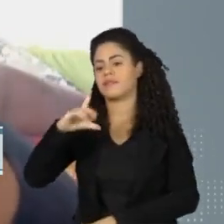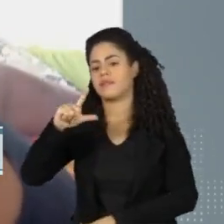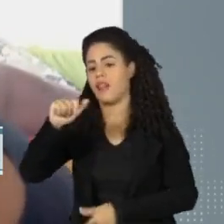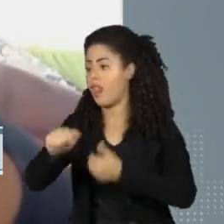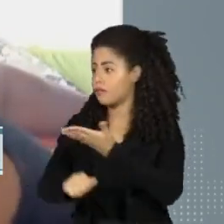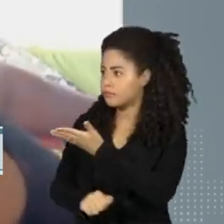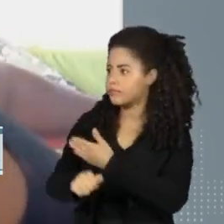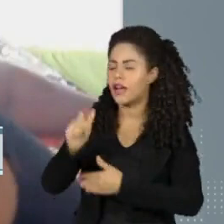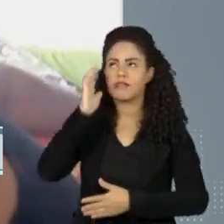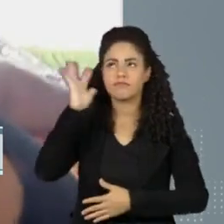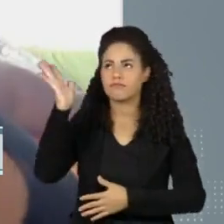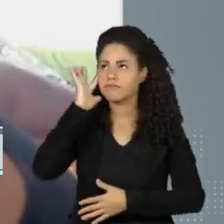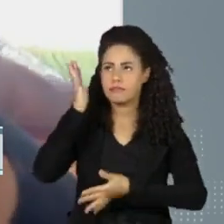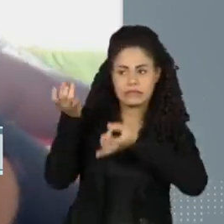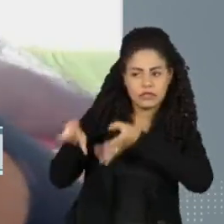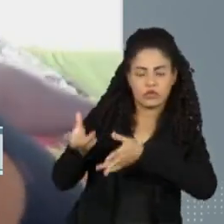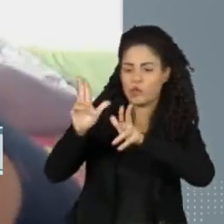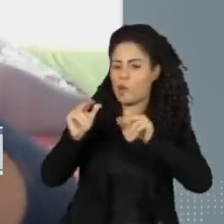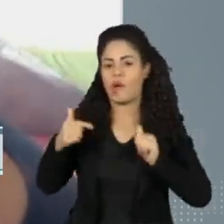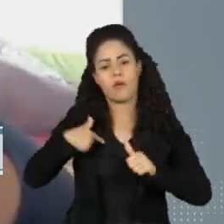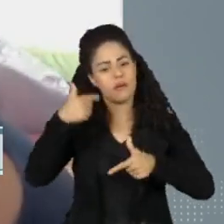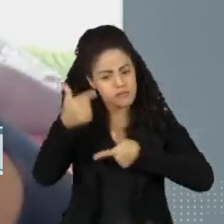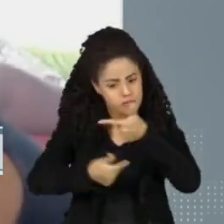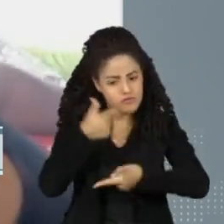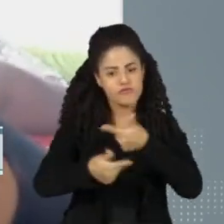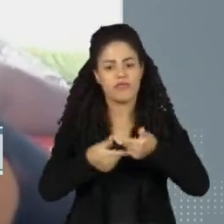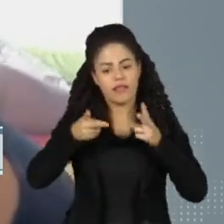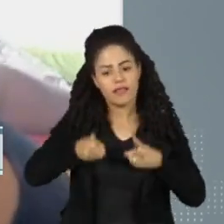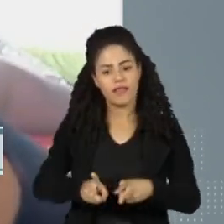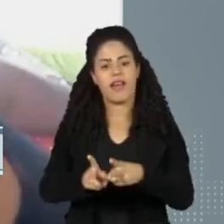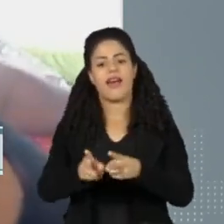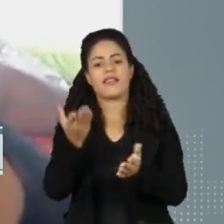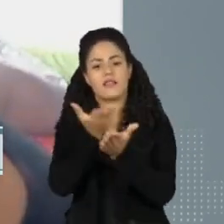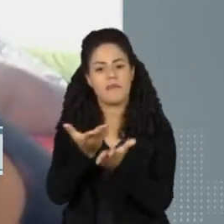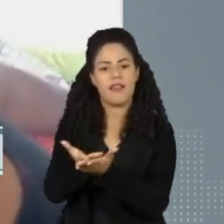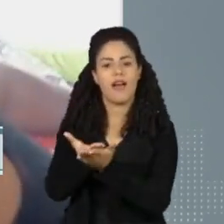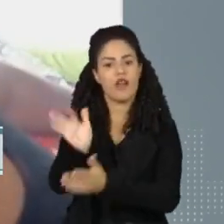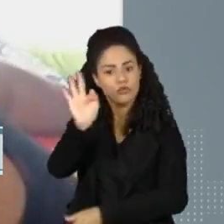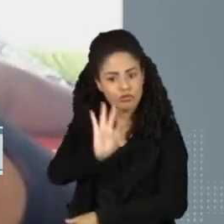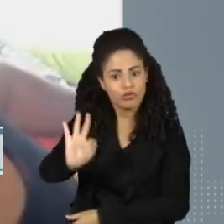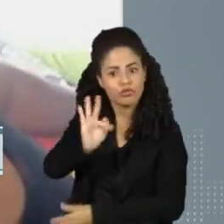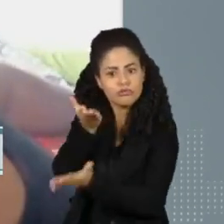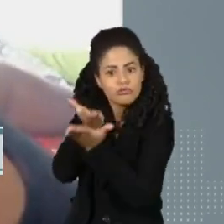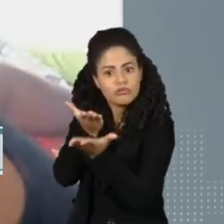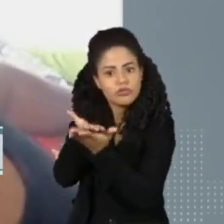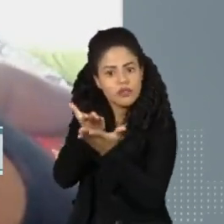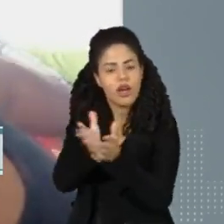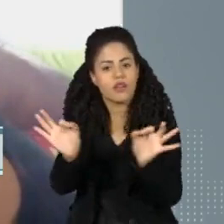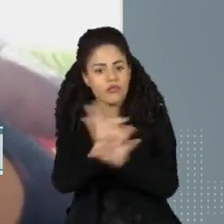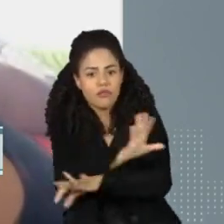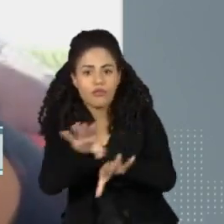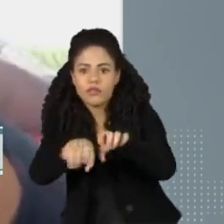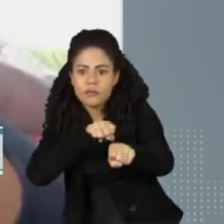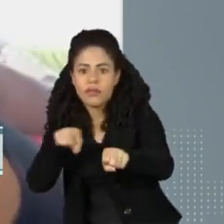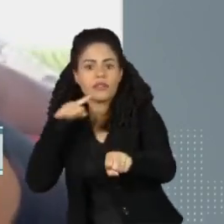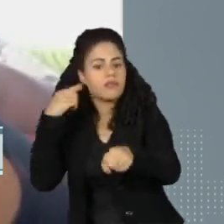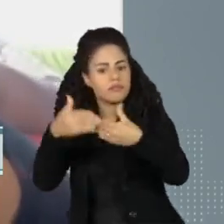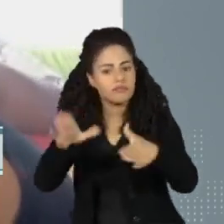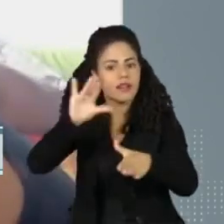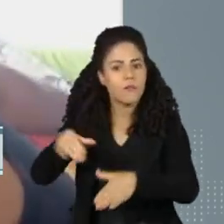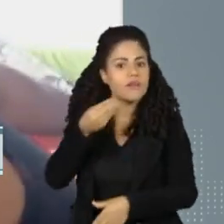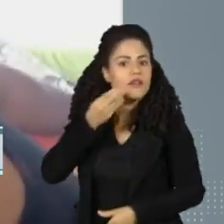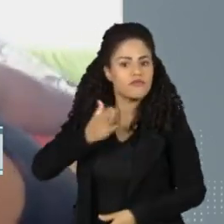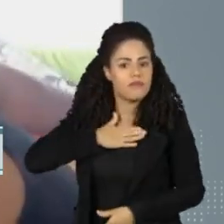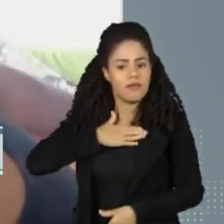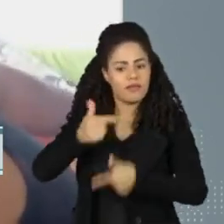desiste de sonhar. Eu quero continuar a fazer minha faculdade. acho que, eu terminando minha faculdade, eu acho que vai abrir muitas portas